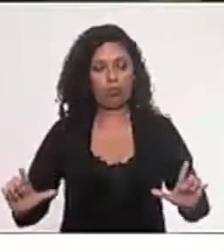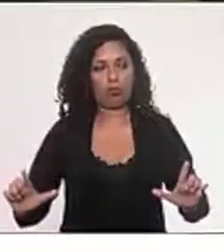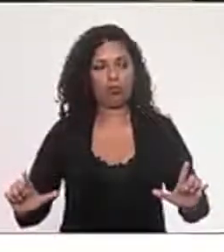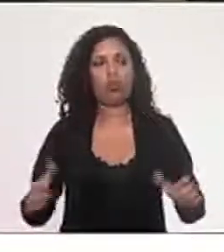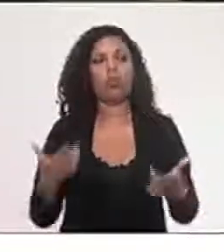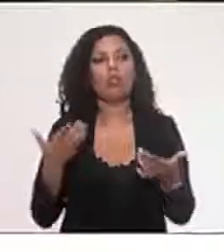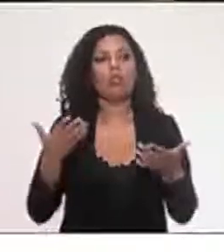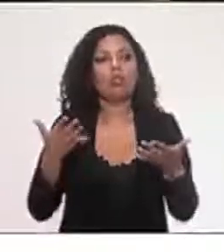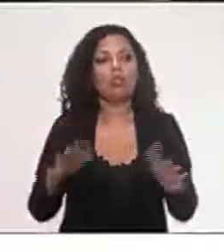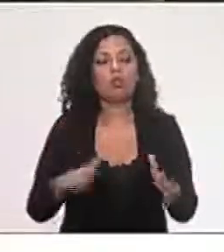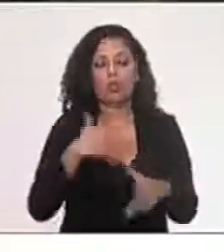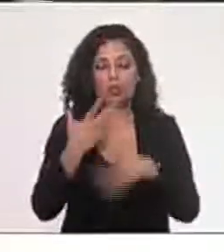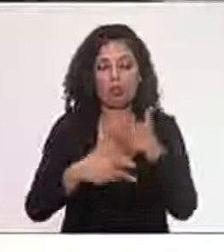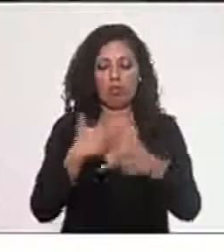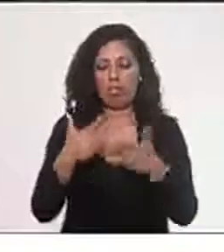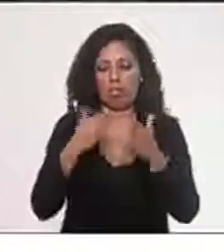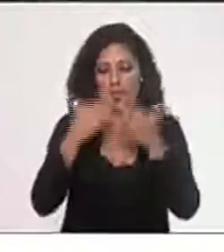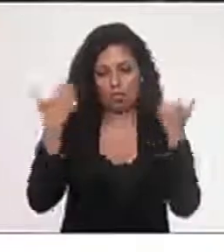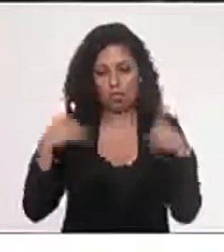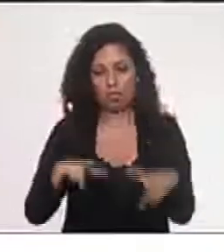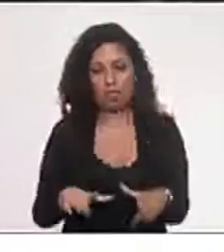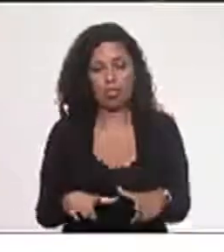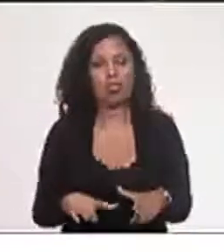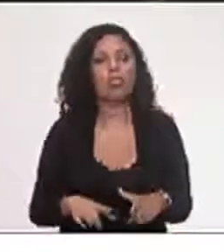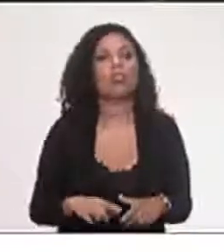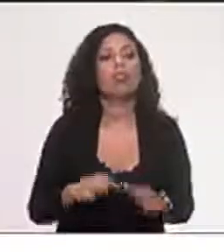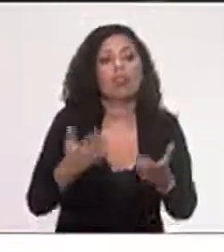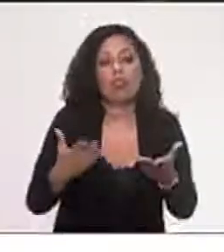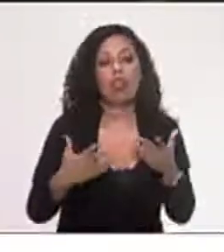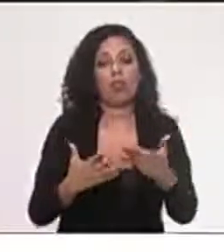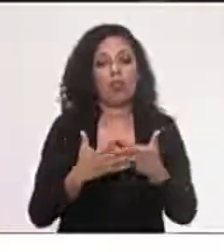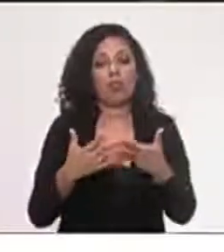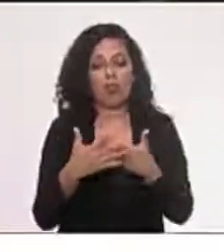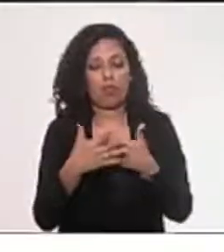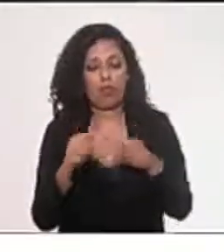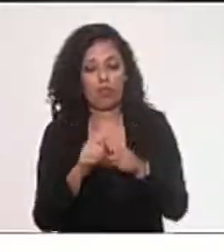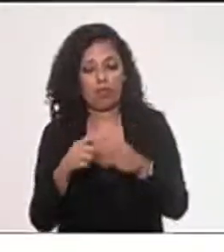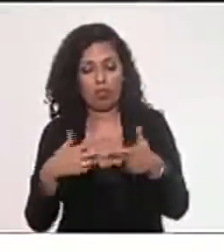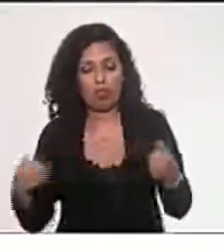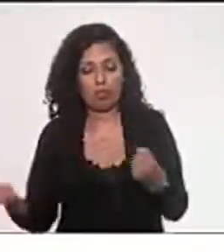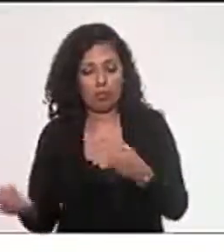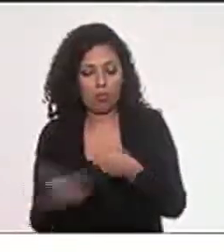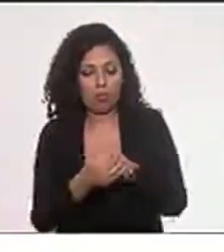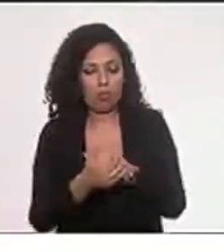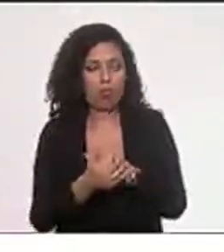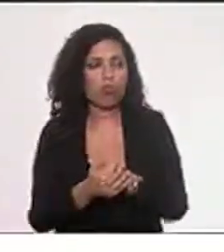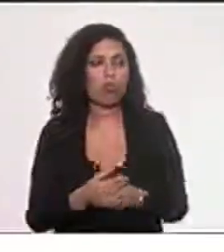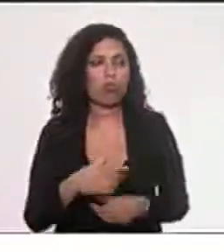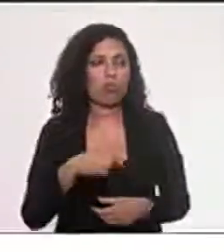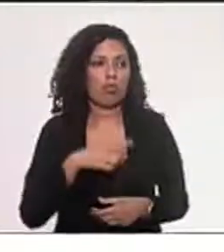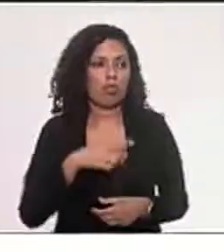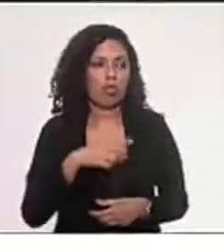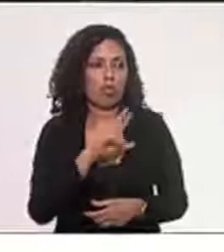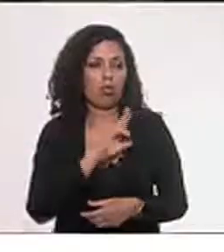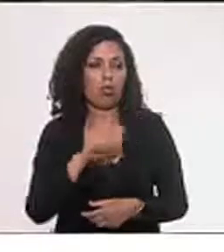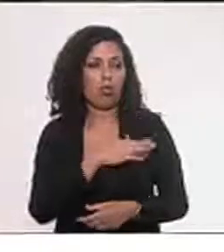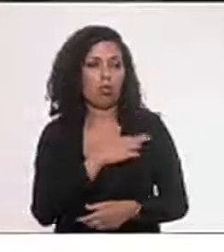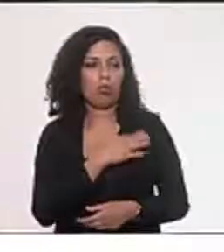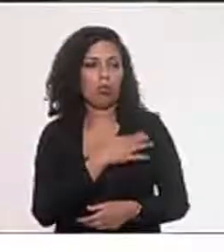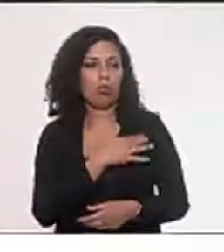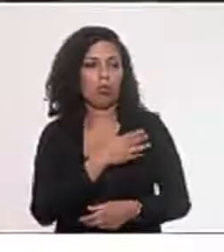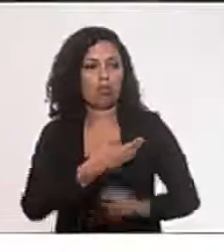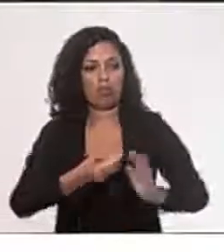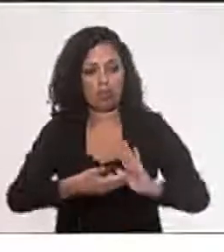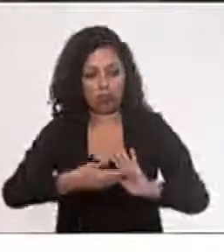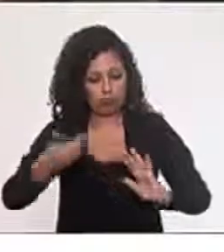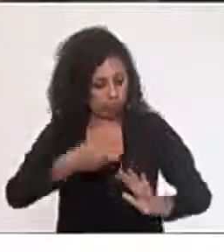para outros fins, outros meios. Então, vou sugerir também que tire o boto. Para que existe o boto? Existe o boto para identificar que é deputado. Tire